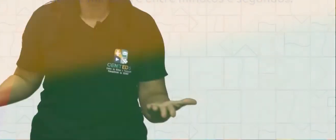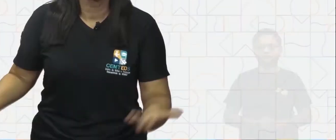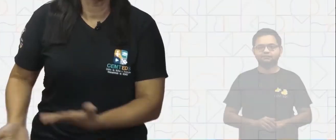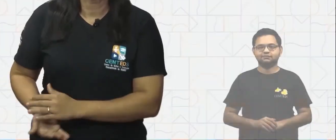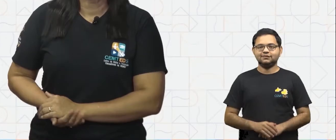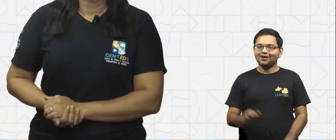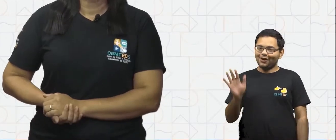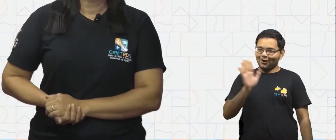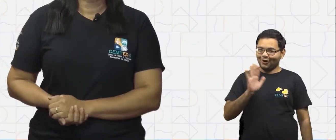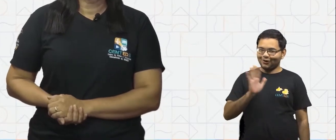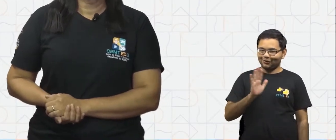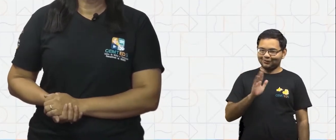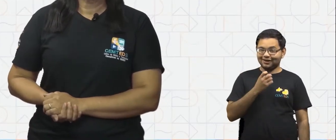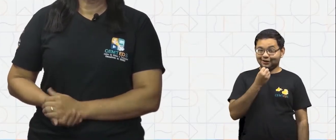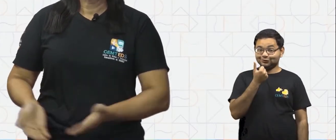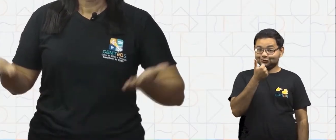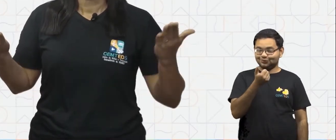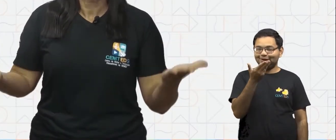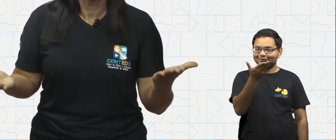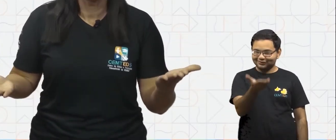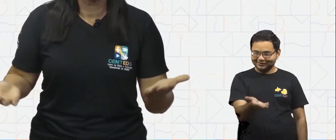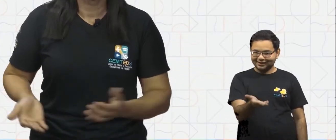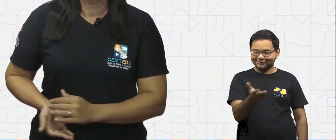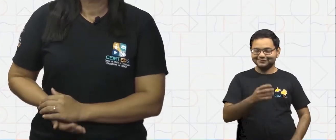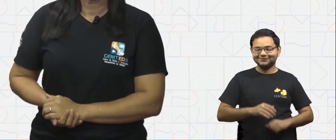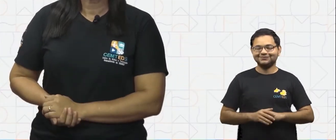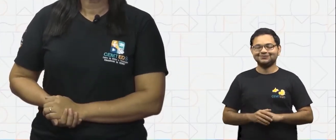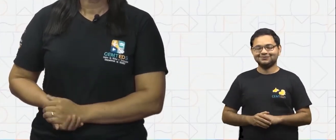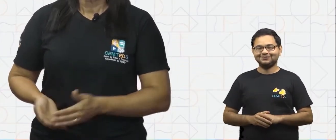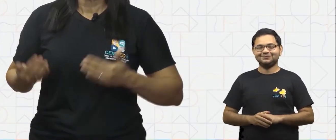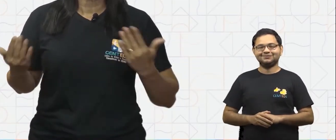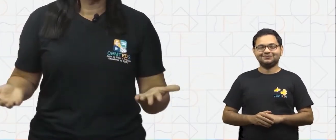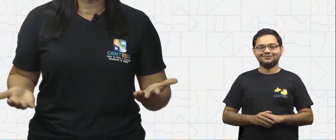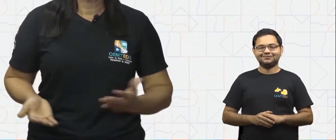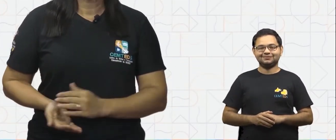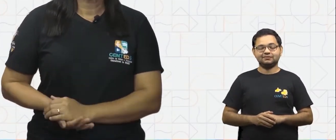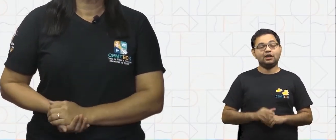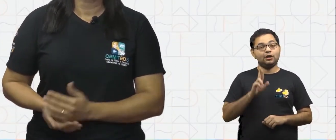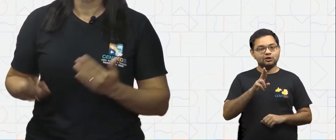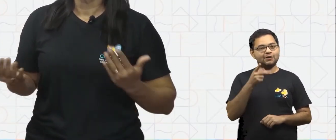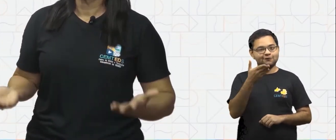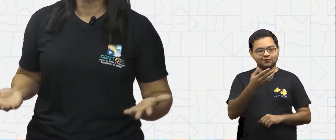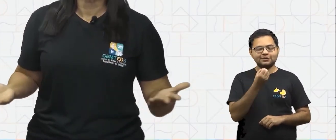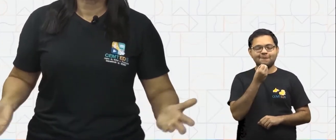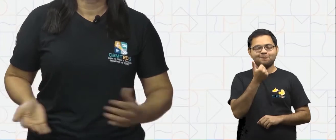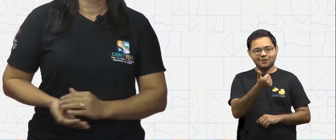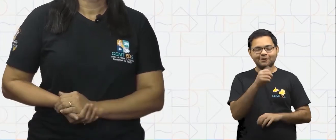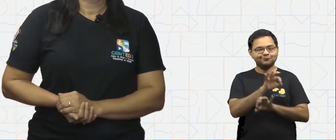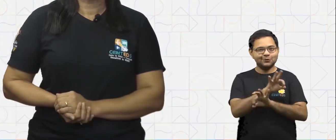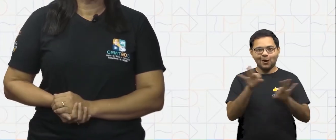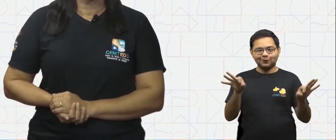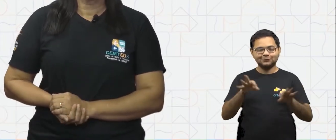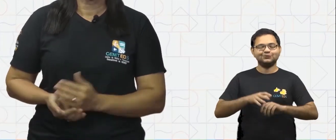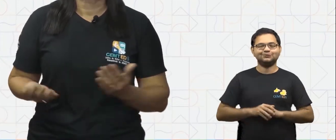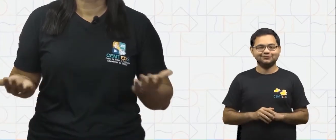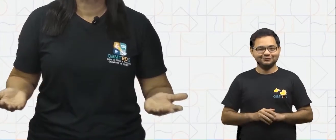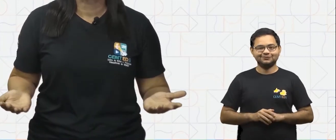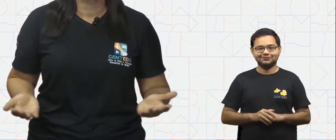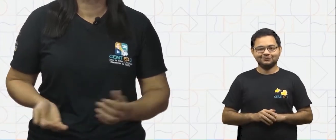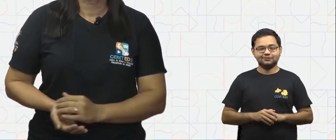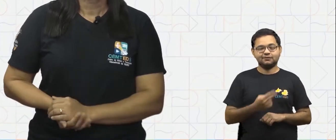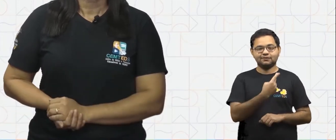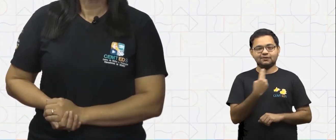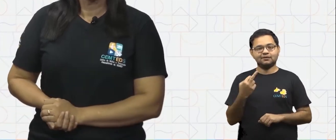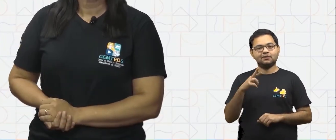Olá, querida estudante! Tudo bem com você? Espero que esteja tudo bem. Eu sou a